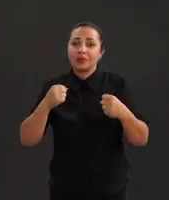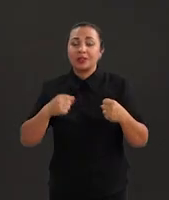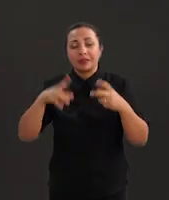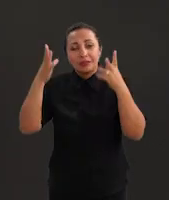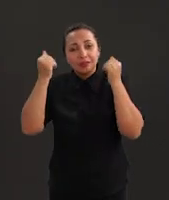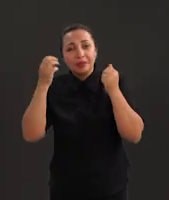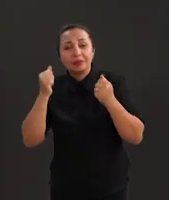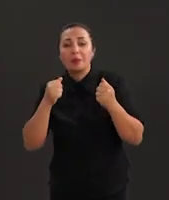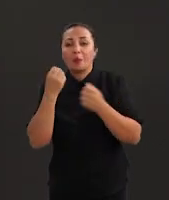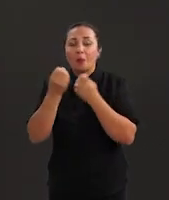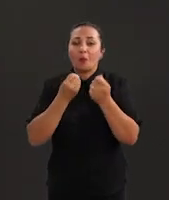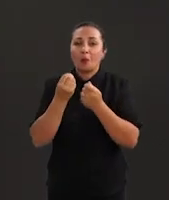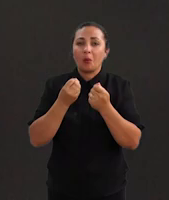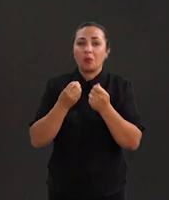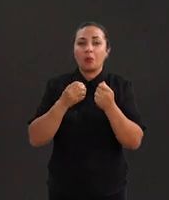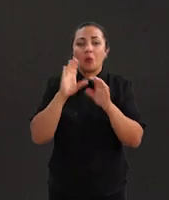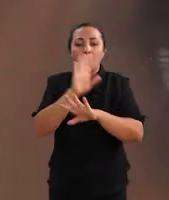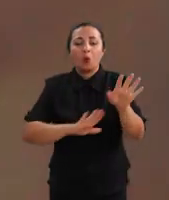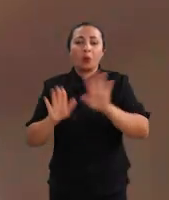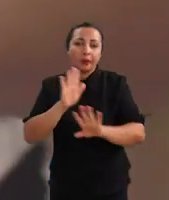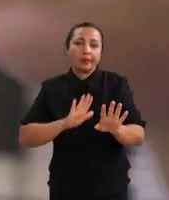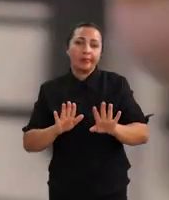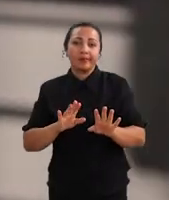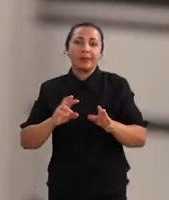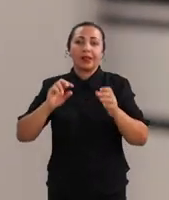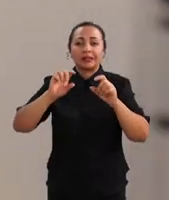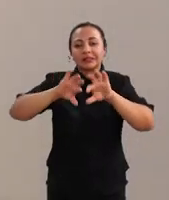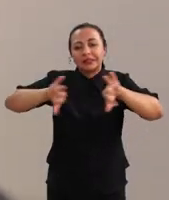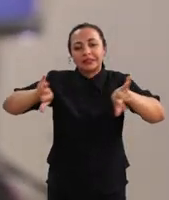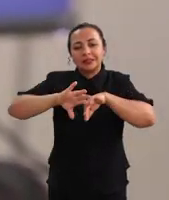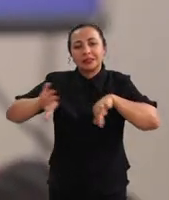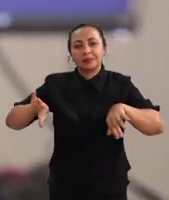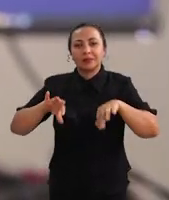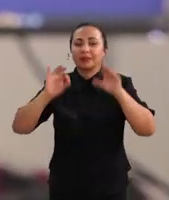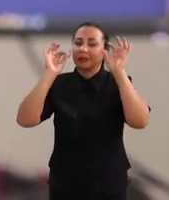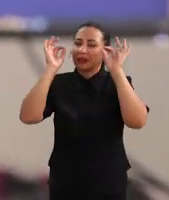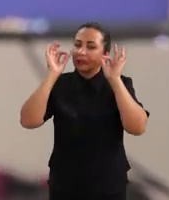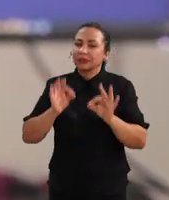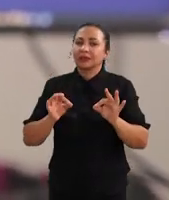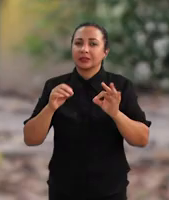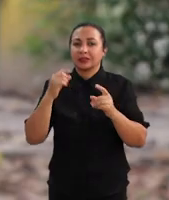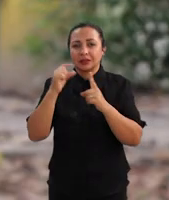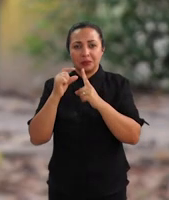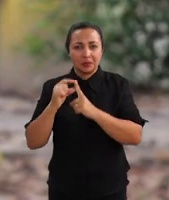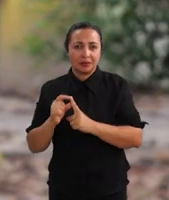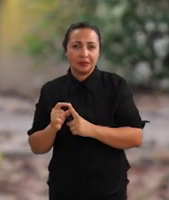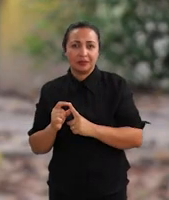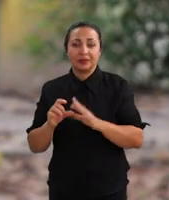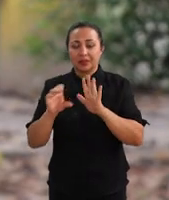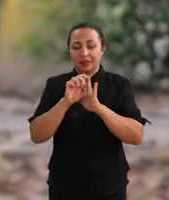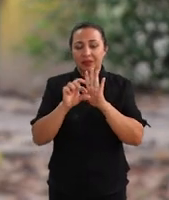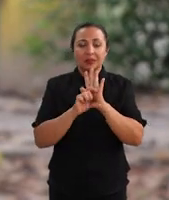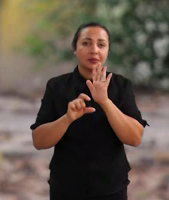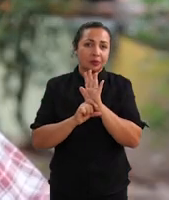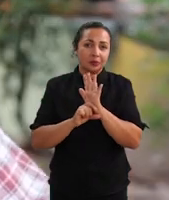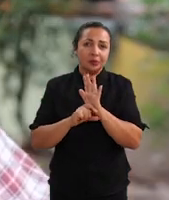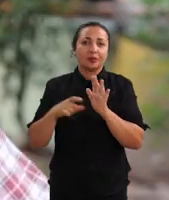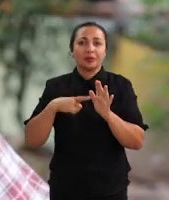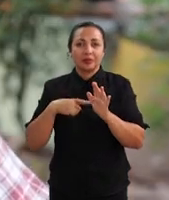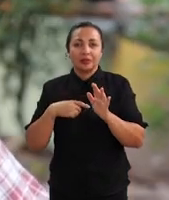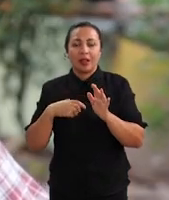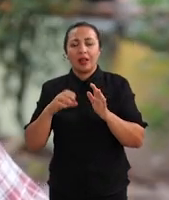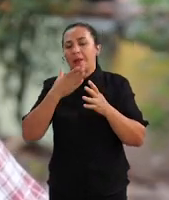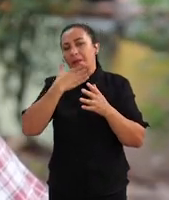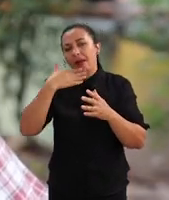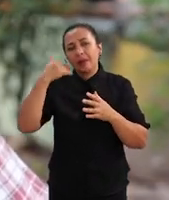lidar com esses tipos de ambiguidades, de ser capaz de etiquetar corretamente essas palavras. O etiquetador mofossintático vai